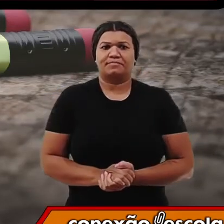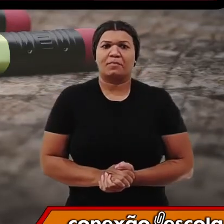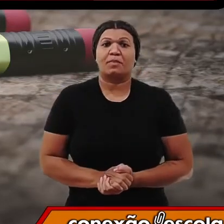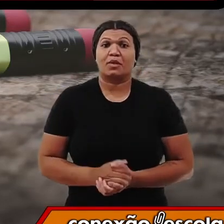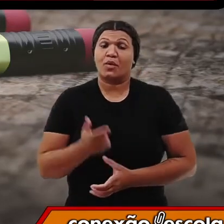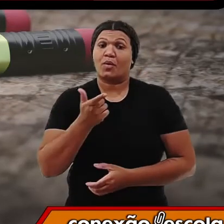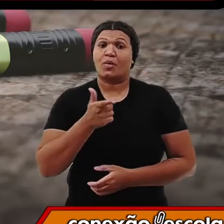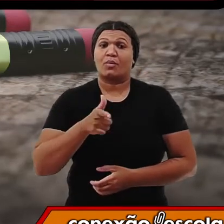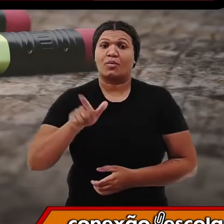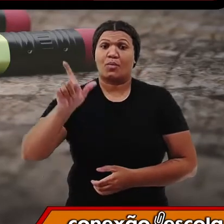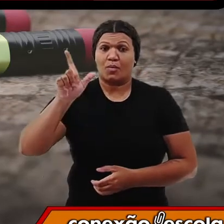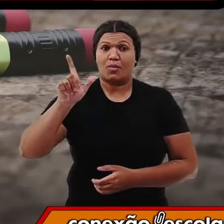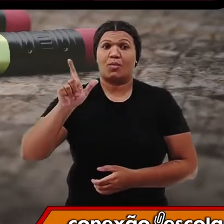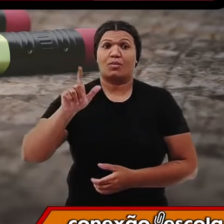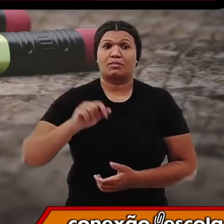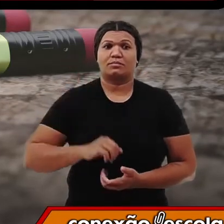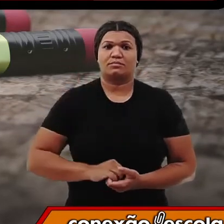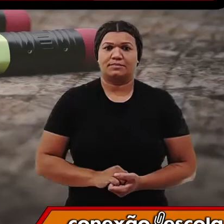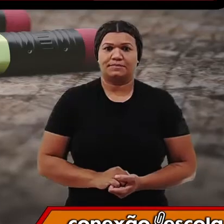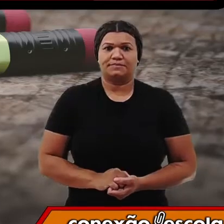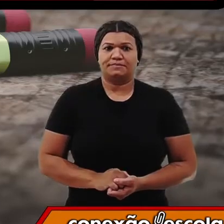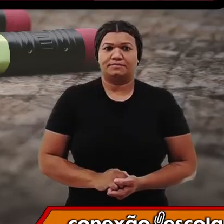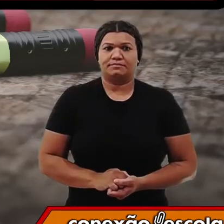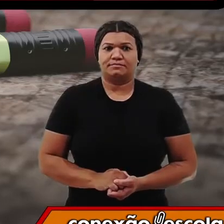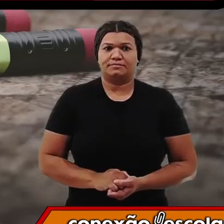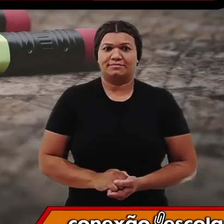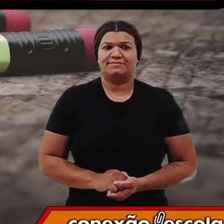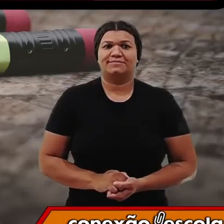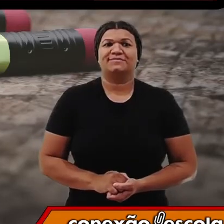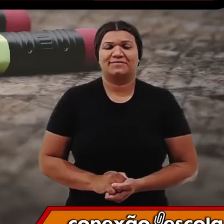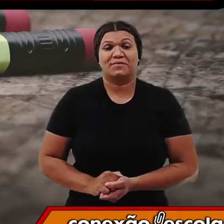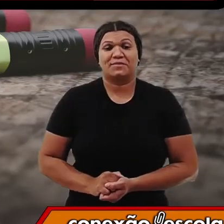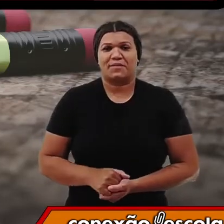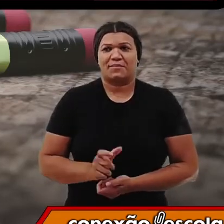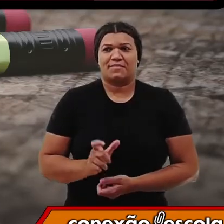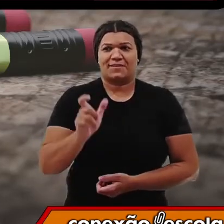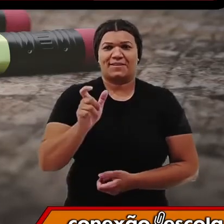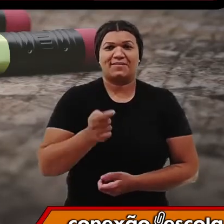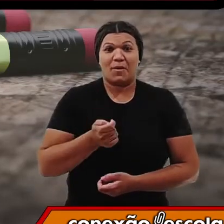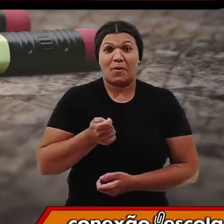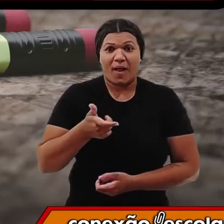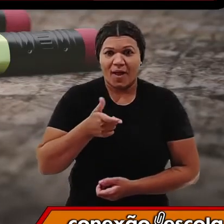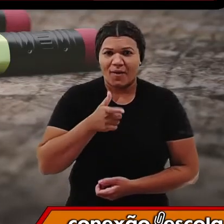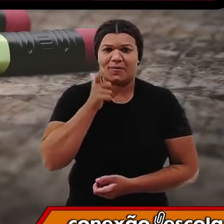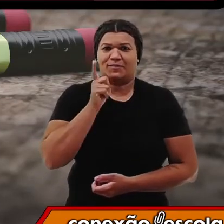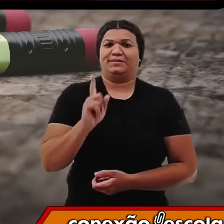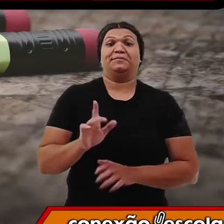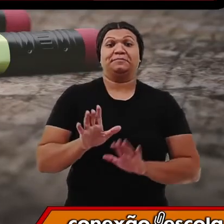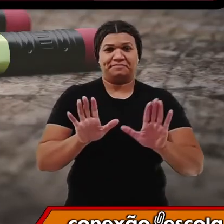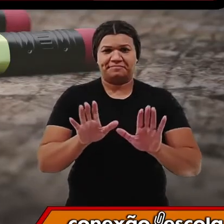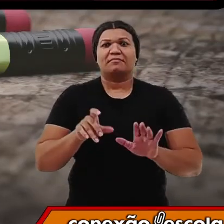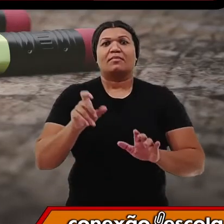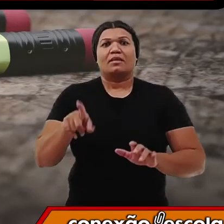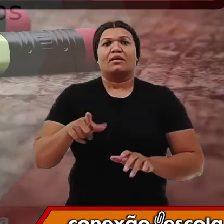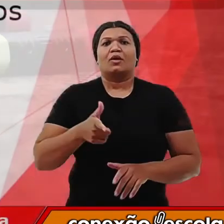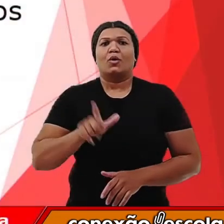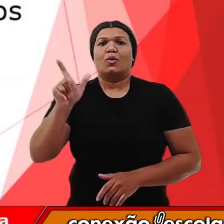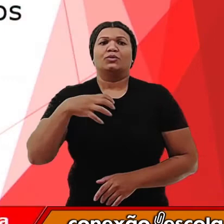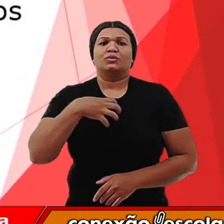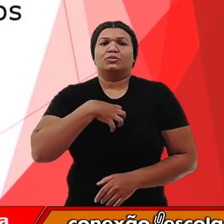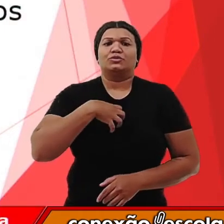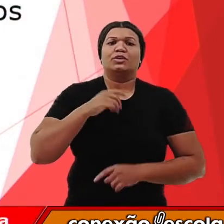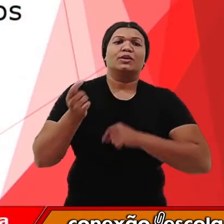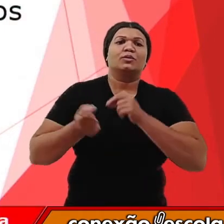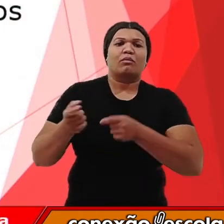Outra técnica que nós trazemos para vocês hoje é o manejo do